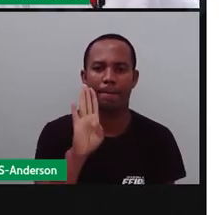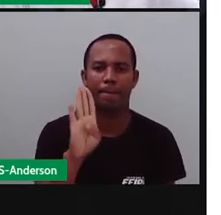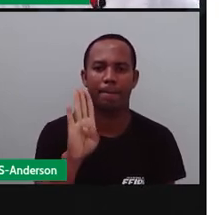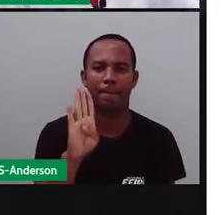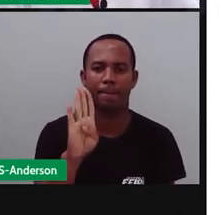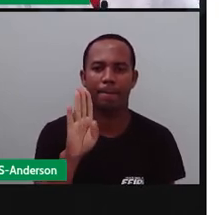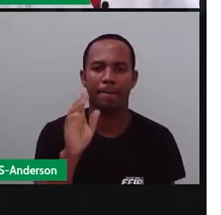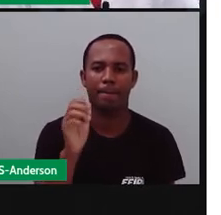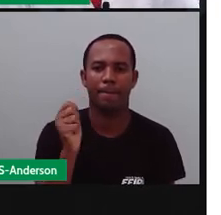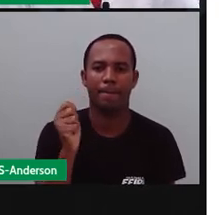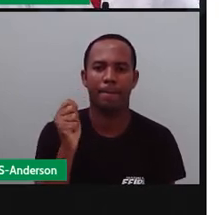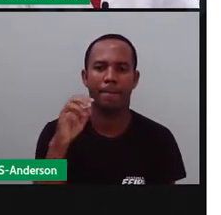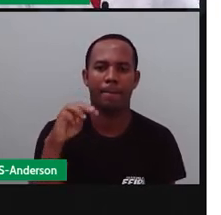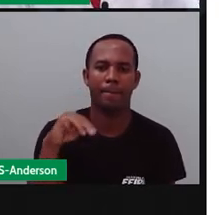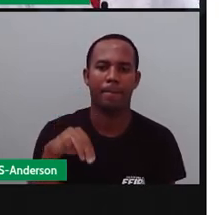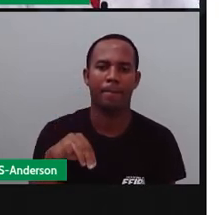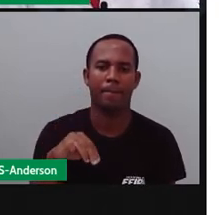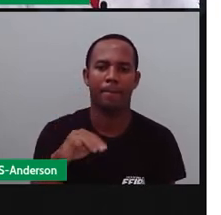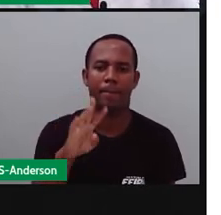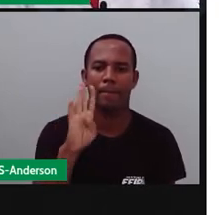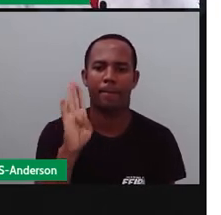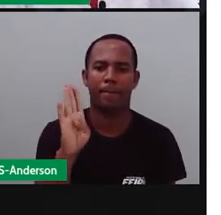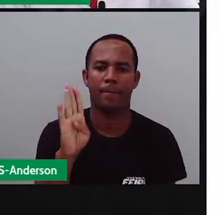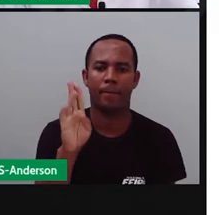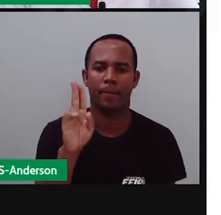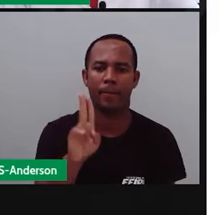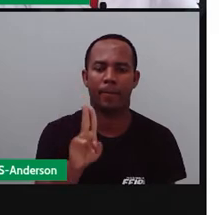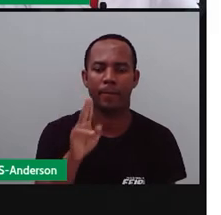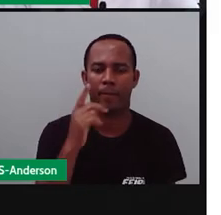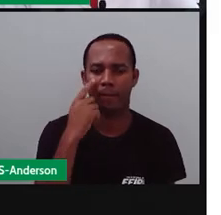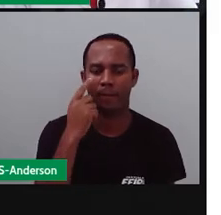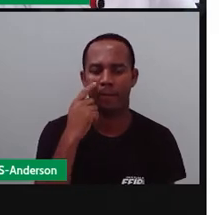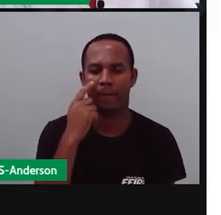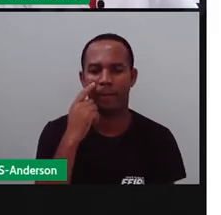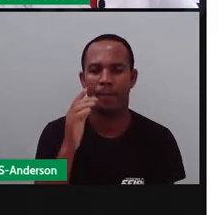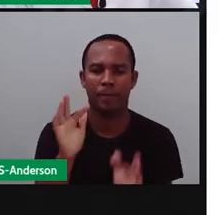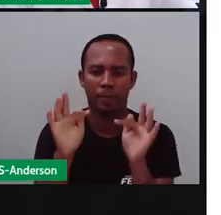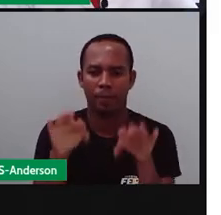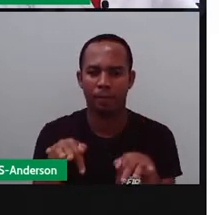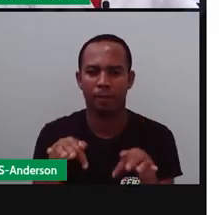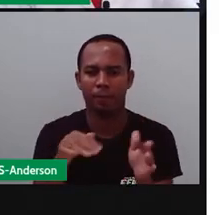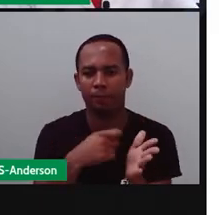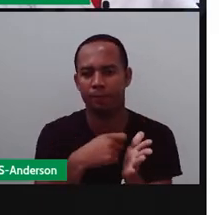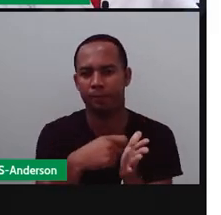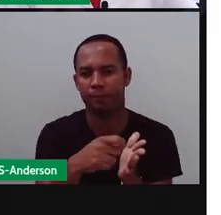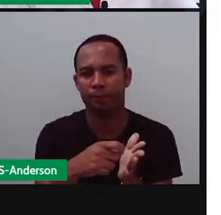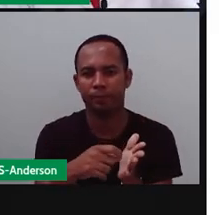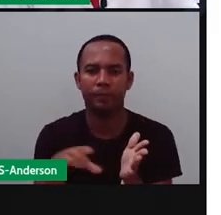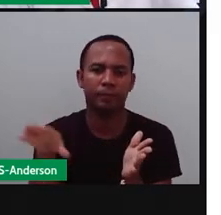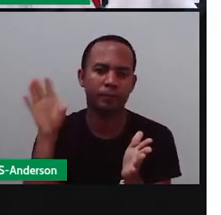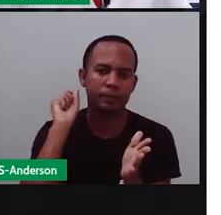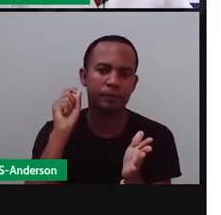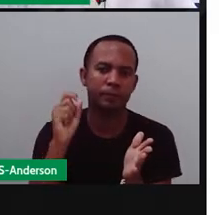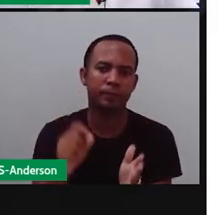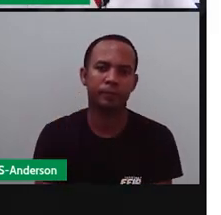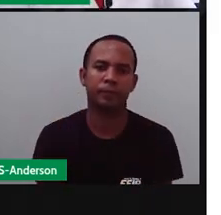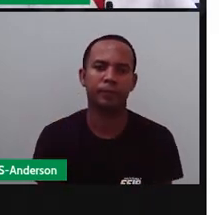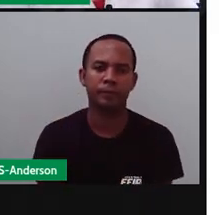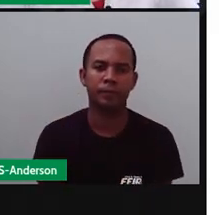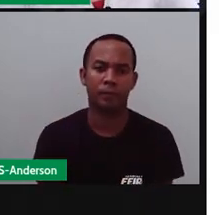Bambu. Termina em U. De fato. É escrito com U. Se pronuncia U e se escuta U.